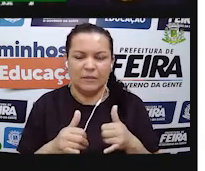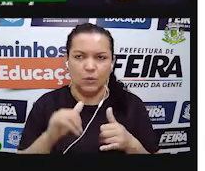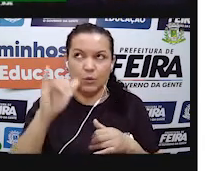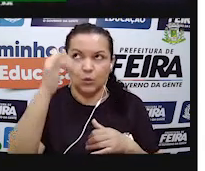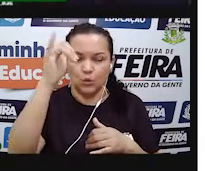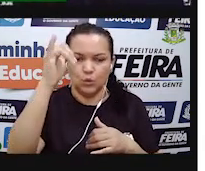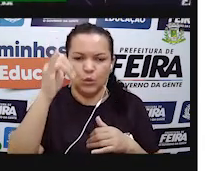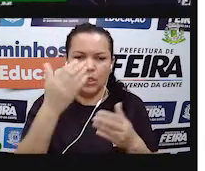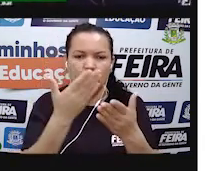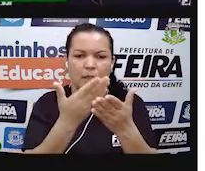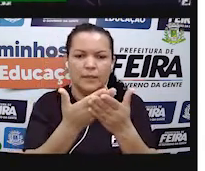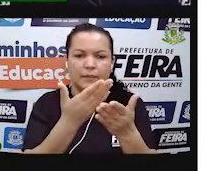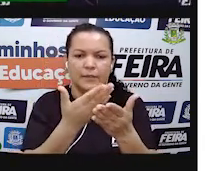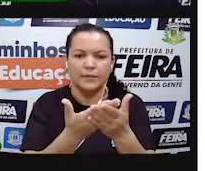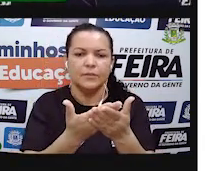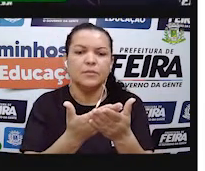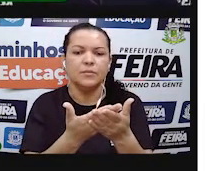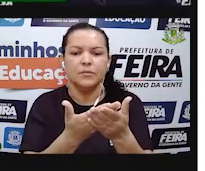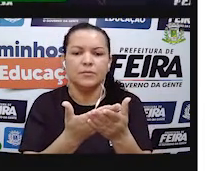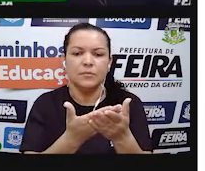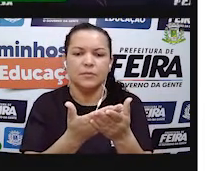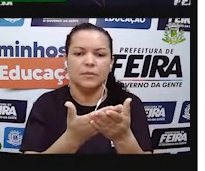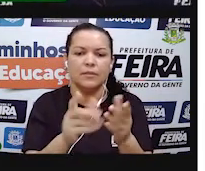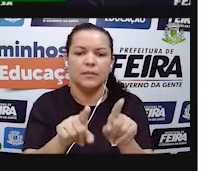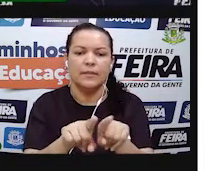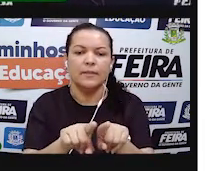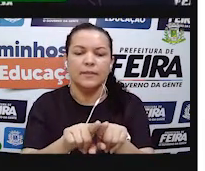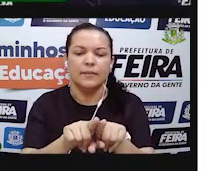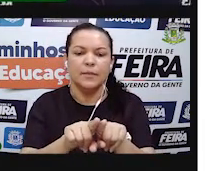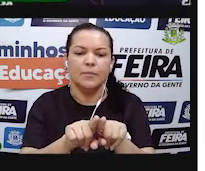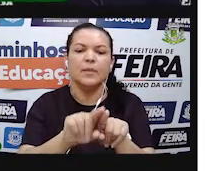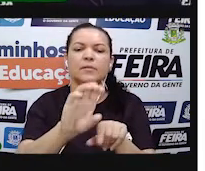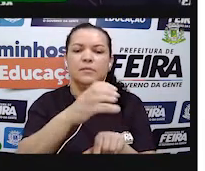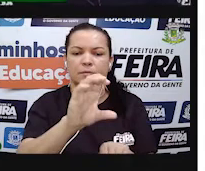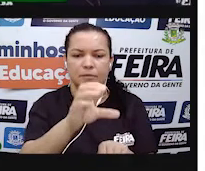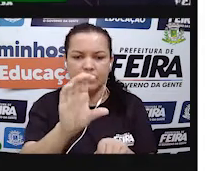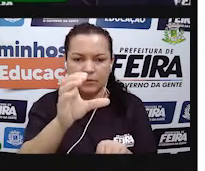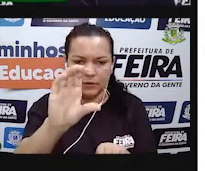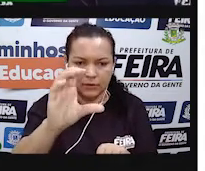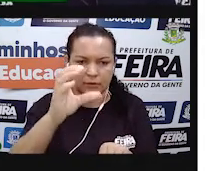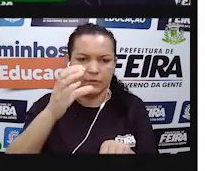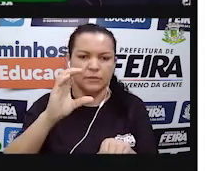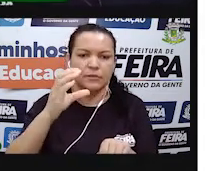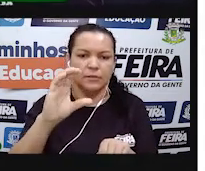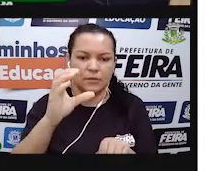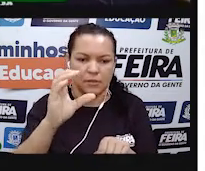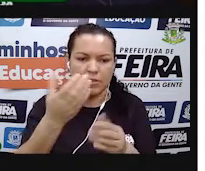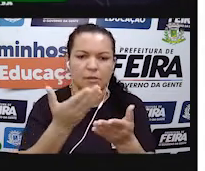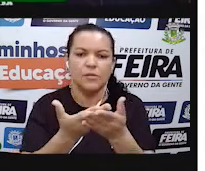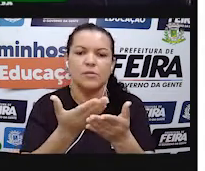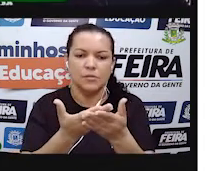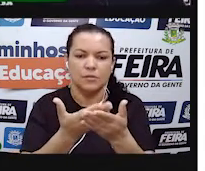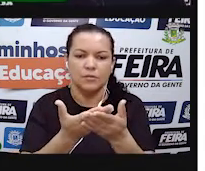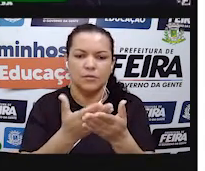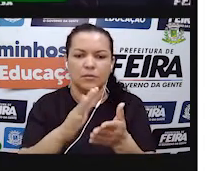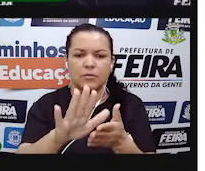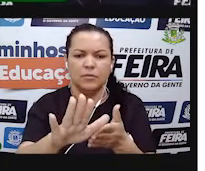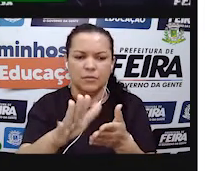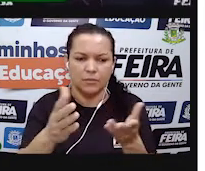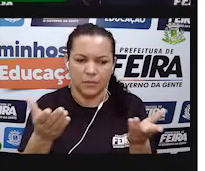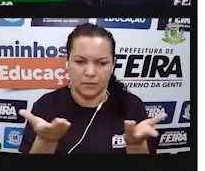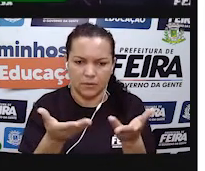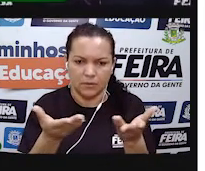elétrica. Energia elétrica é um tema que pode ser estudado, por exemplo, também lá em ciências,